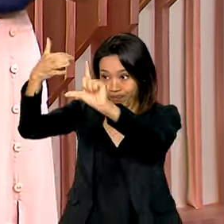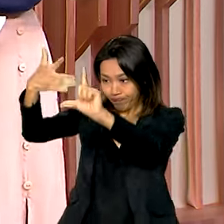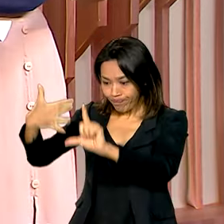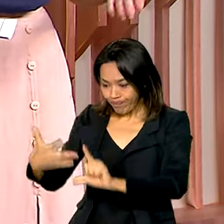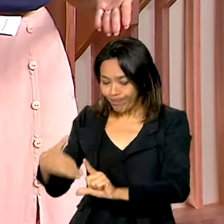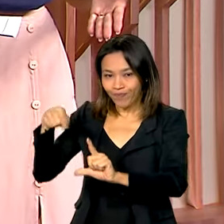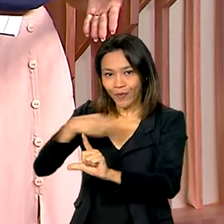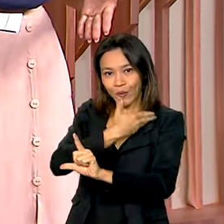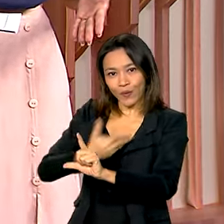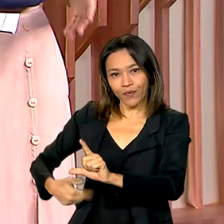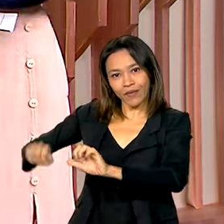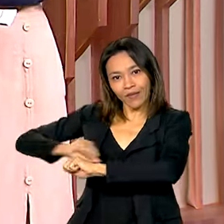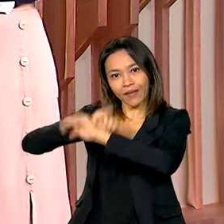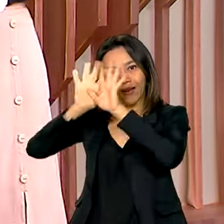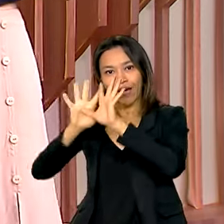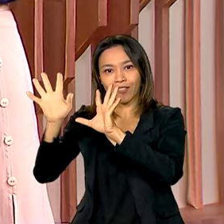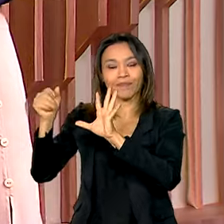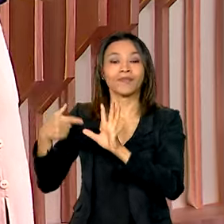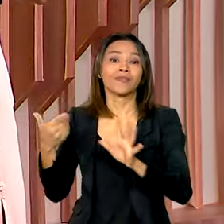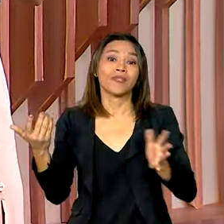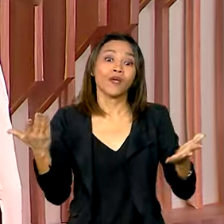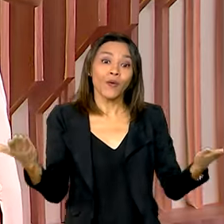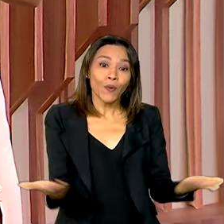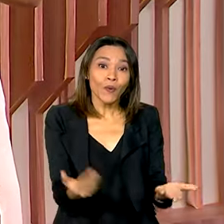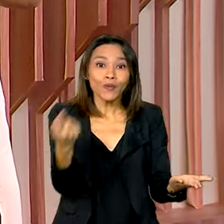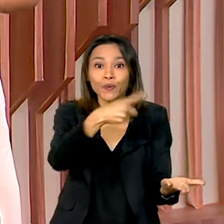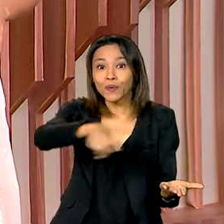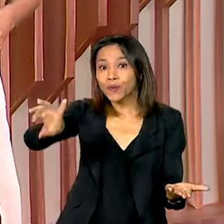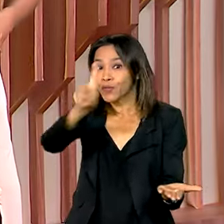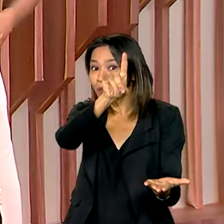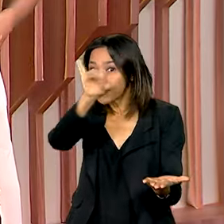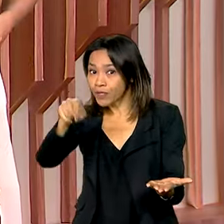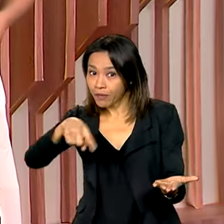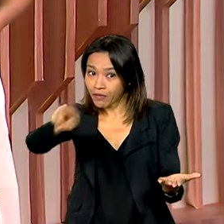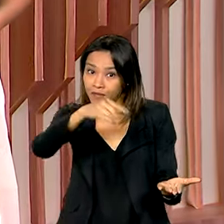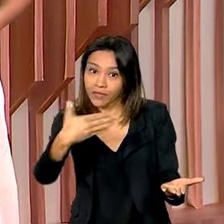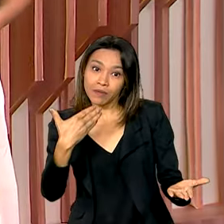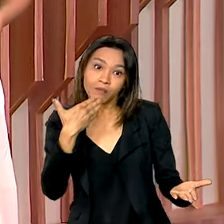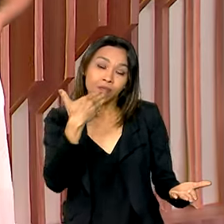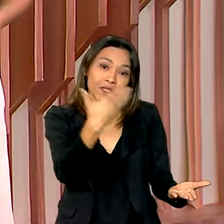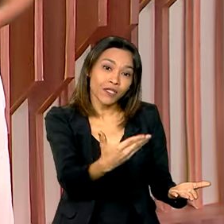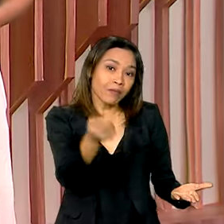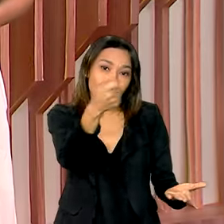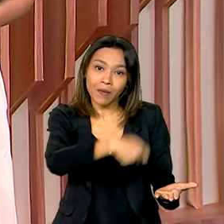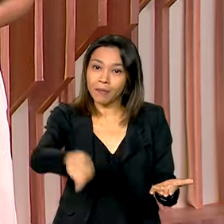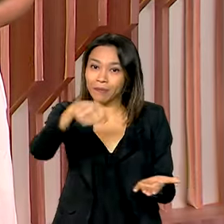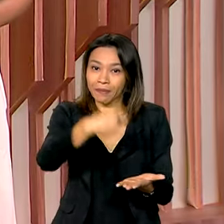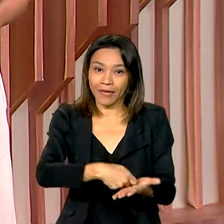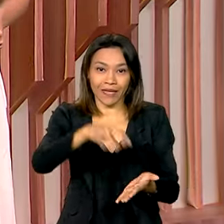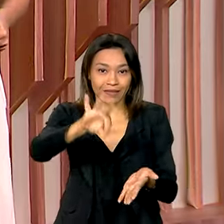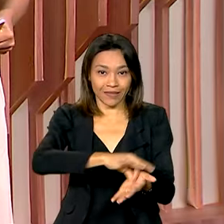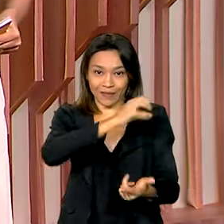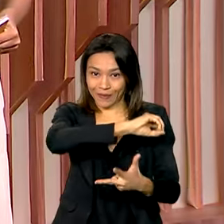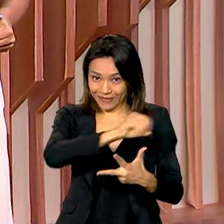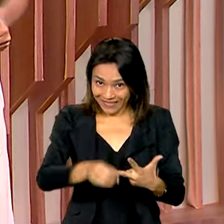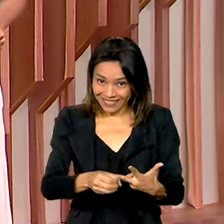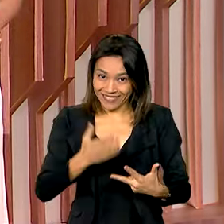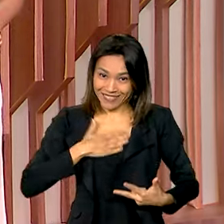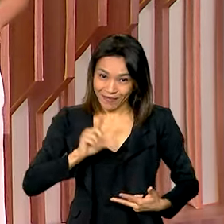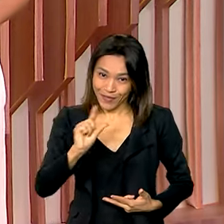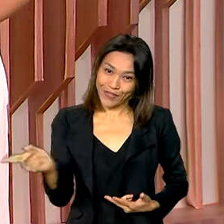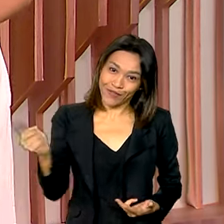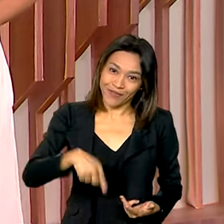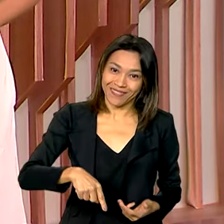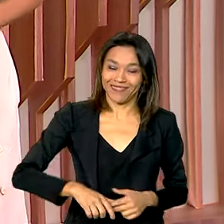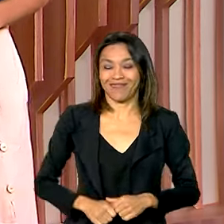ganha prêmio de transparência e hoje é o último dia para solicitar isenção da taxa de inscrição no Enem. A gente volta